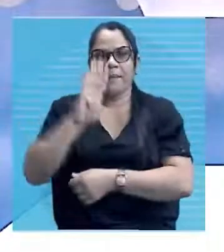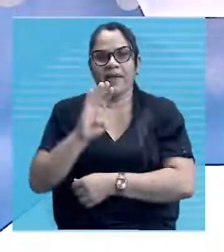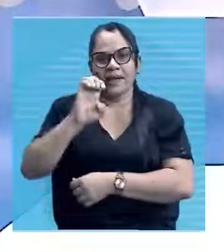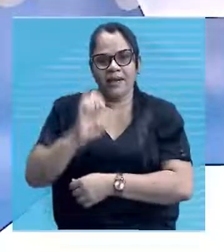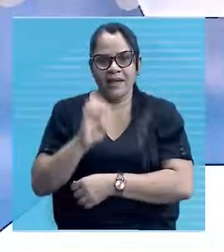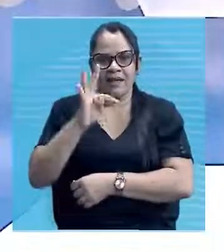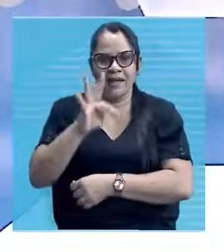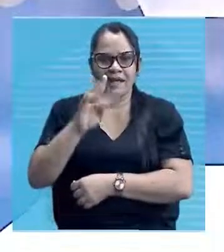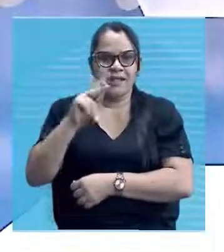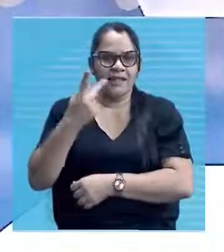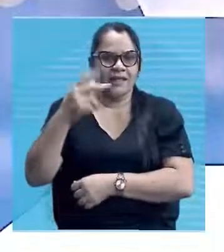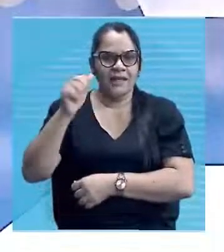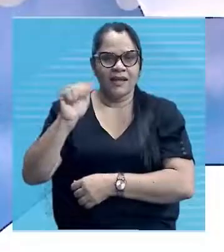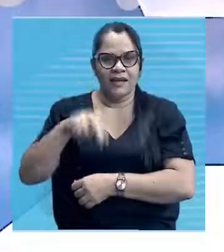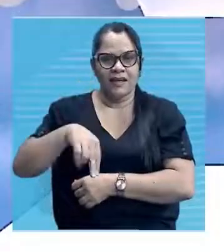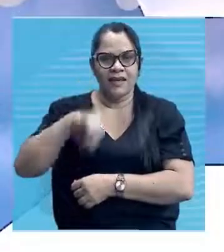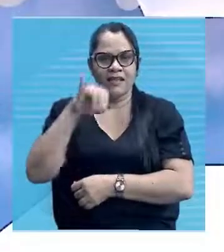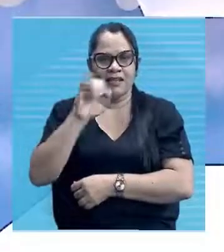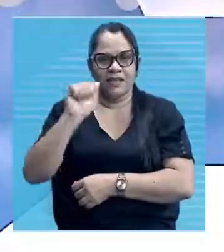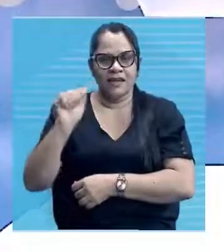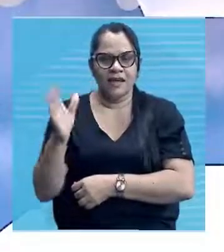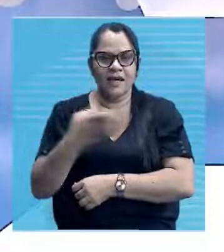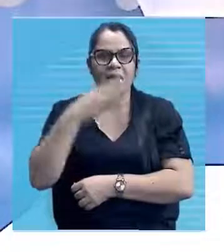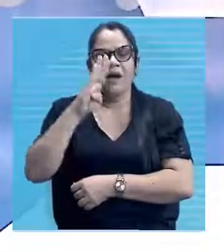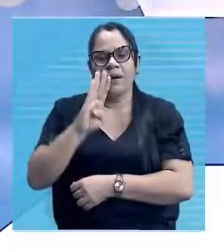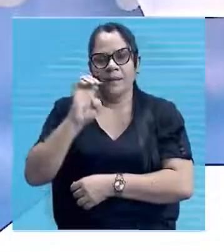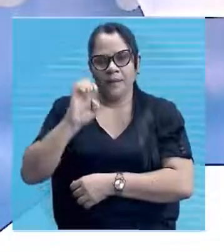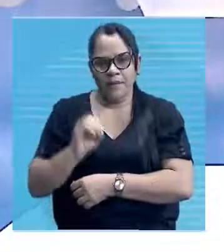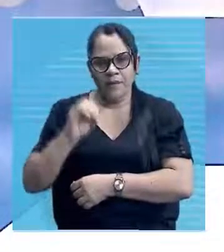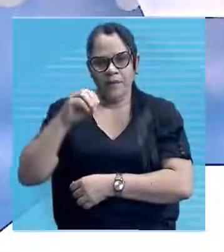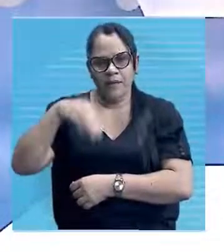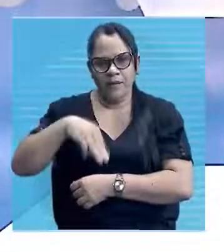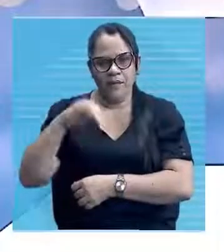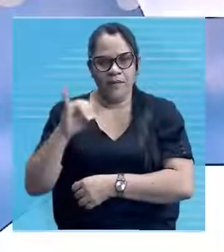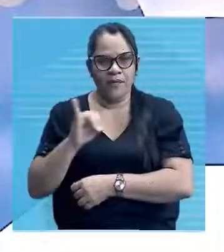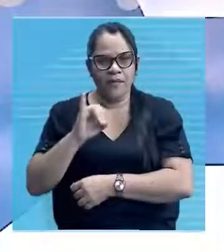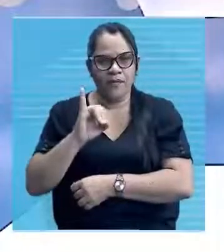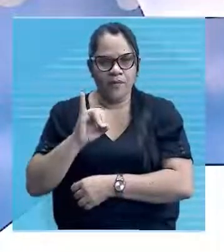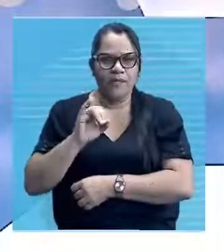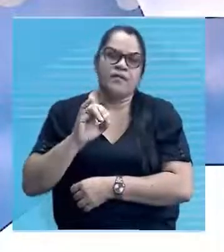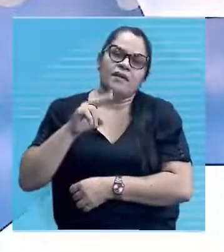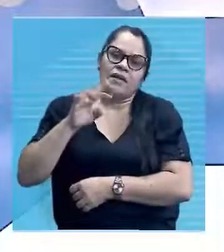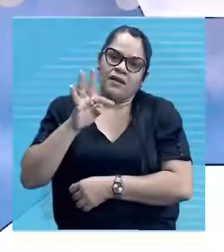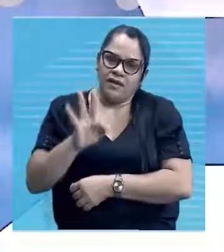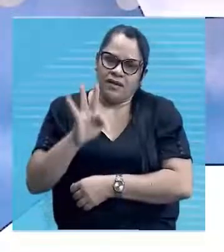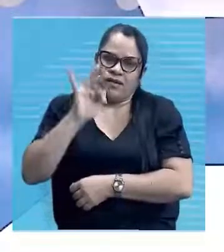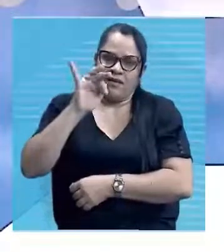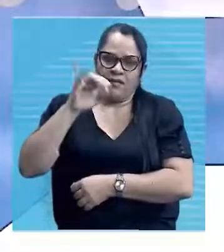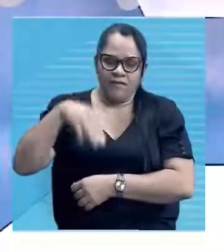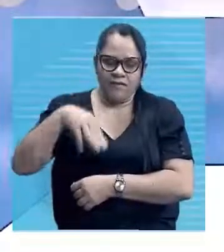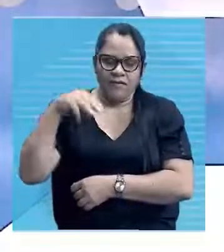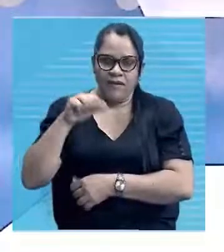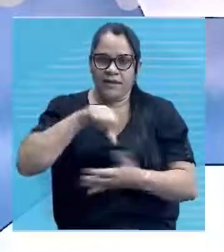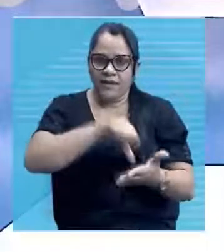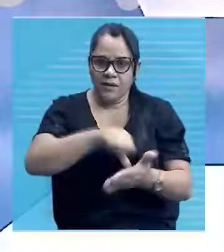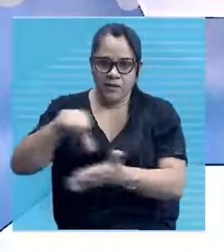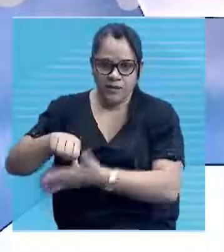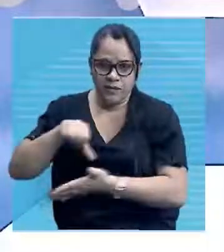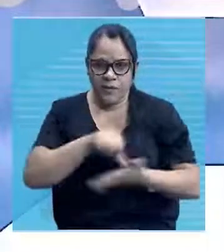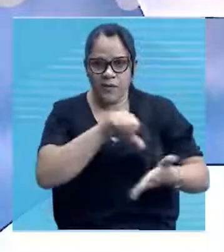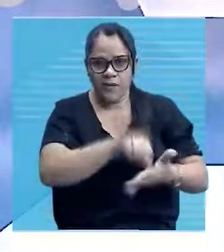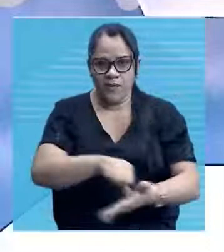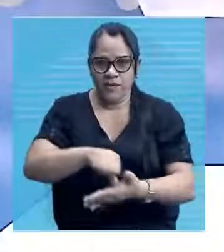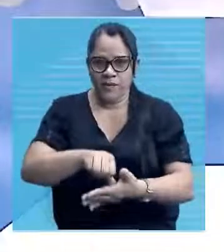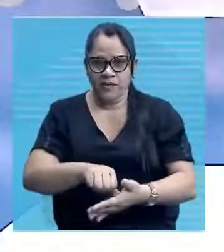Grande do Ribeiro 10, Bonfim do Piauí 1, Elas Bom Veloso 1, Guaribas, tá? São os nossos polos, né? Que estão